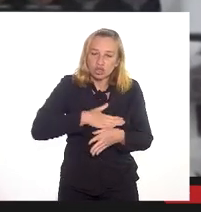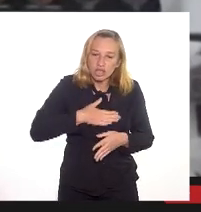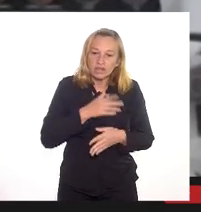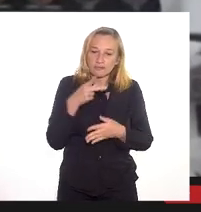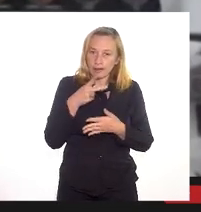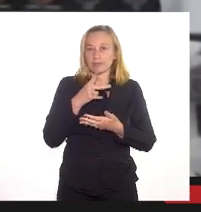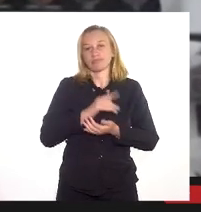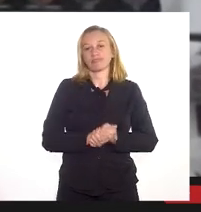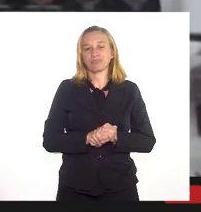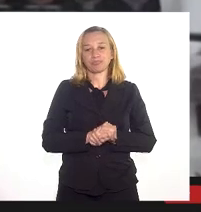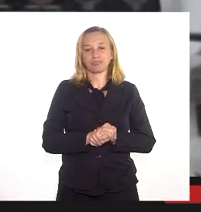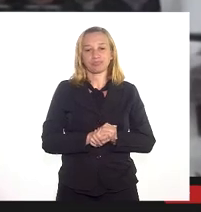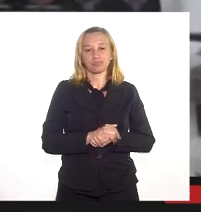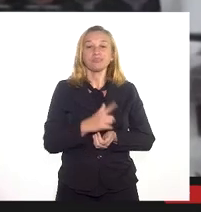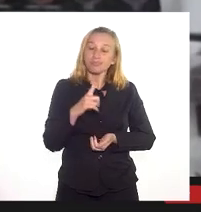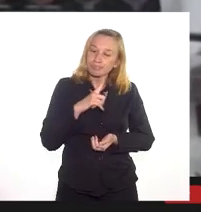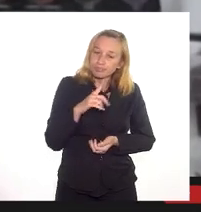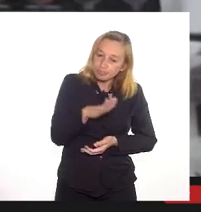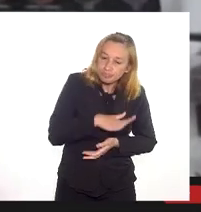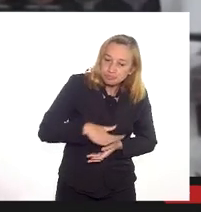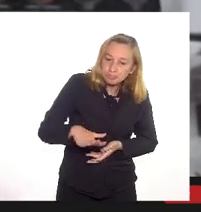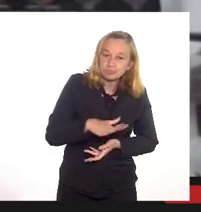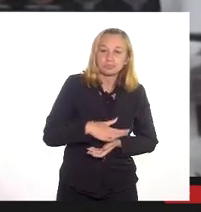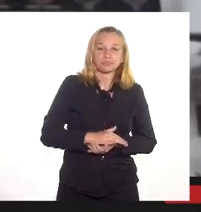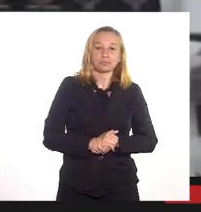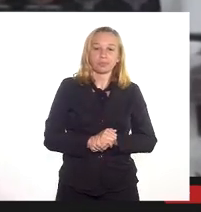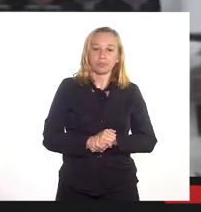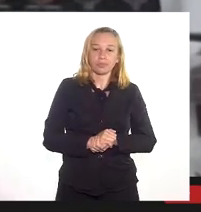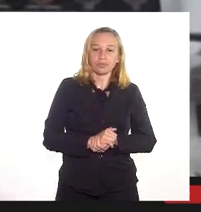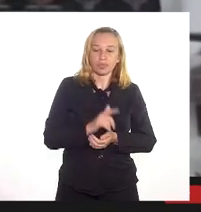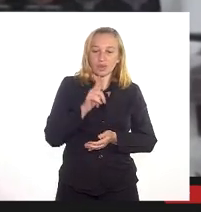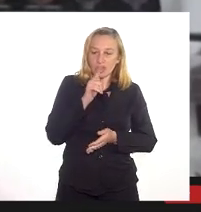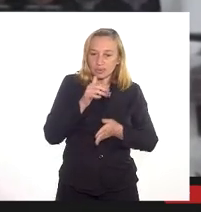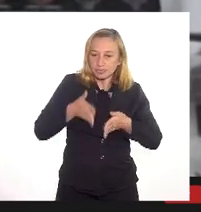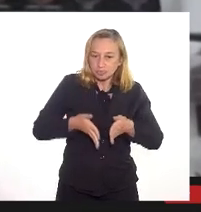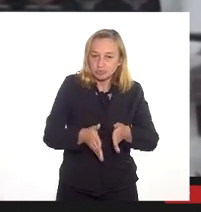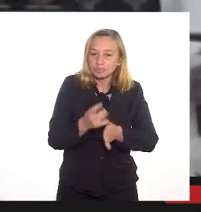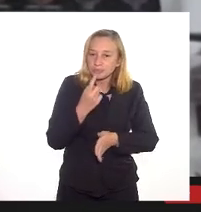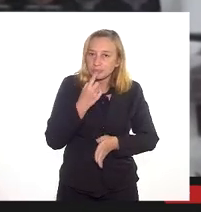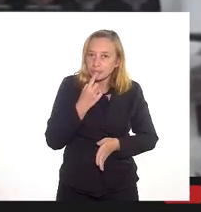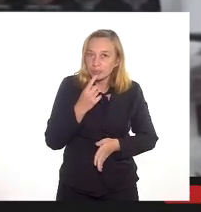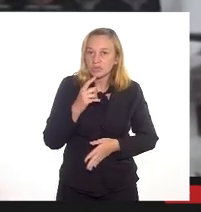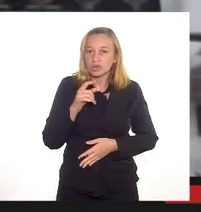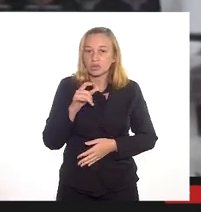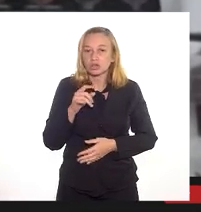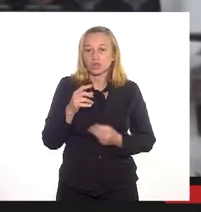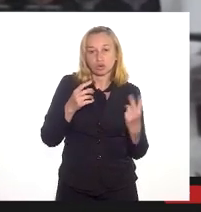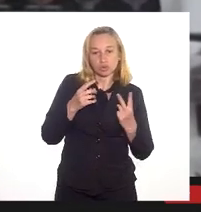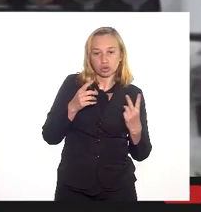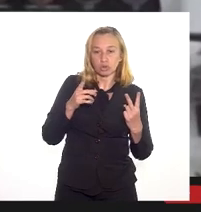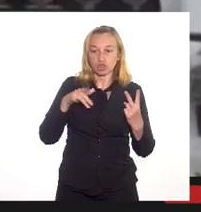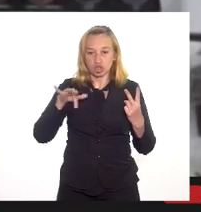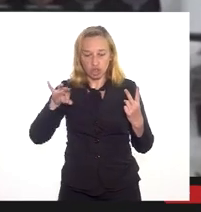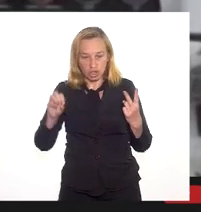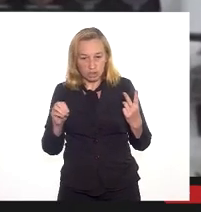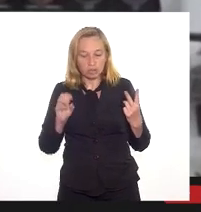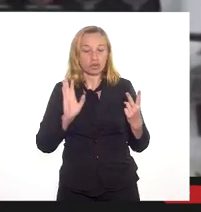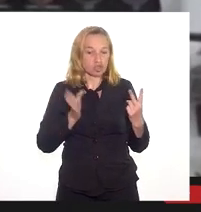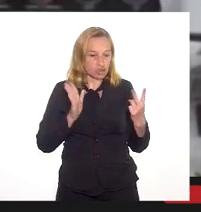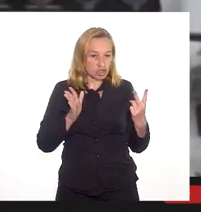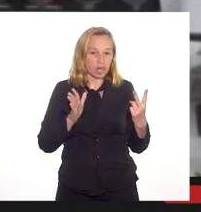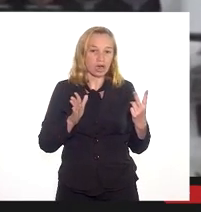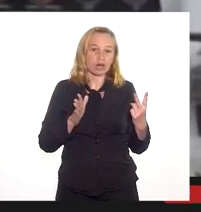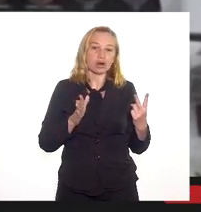esclarecer? A gente tem nessa região na beira dos rios Iguaçu e do Rio Sarapuí, já realmente uma ocupação